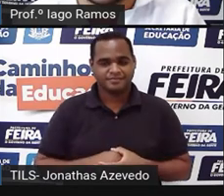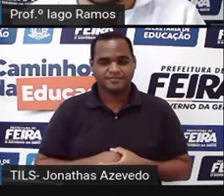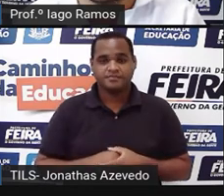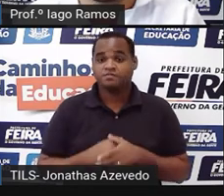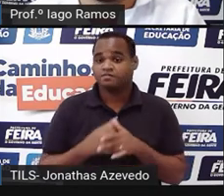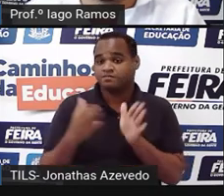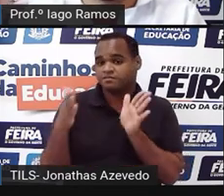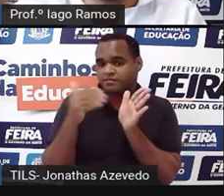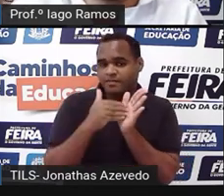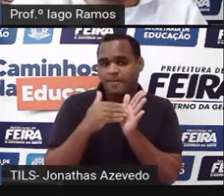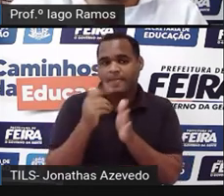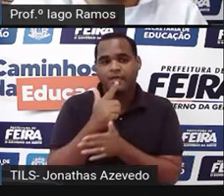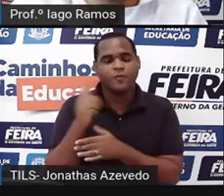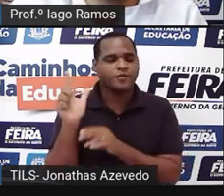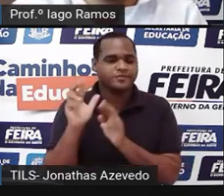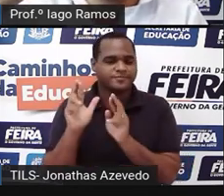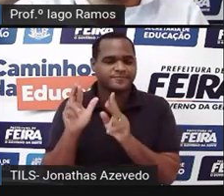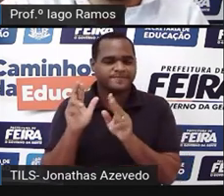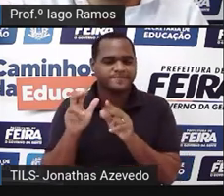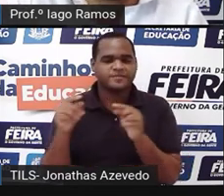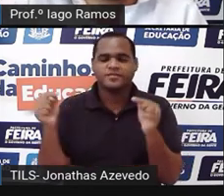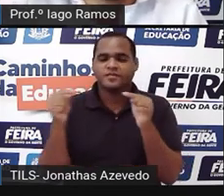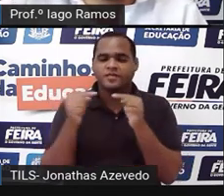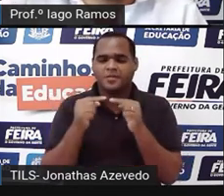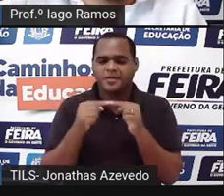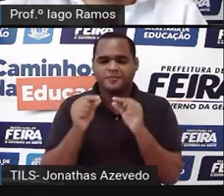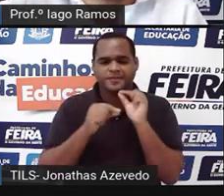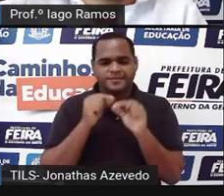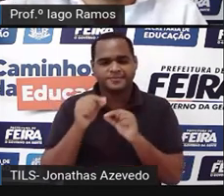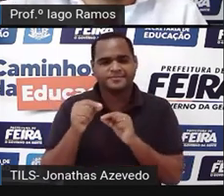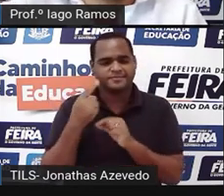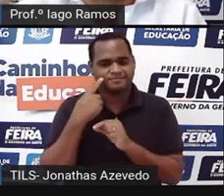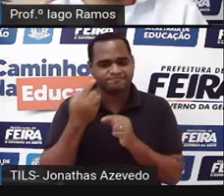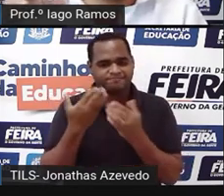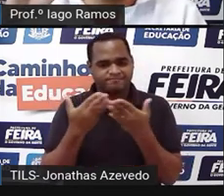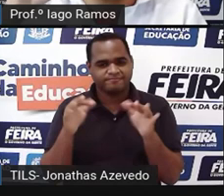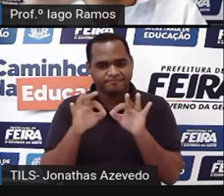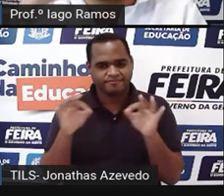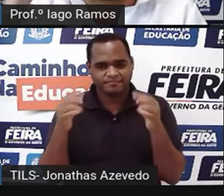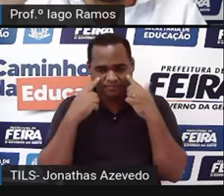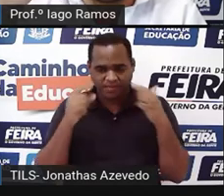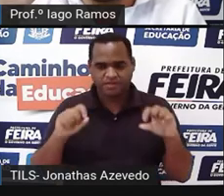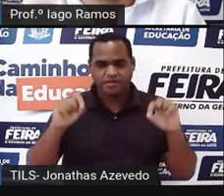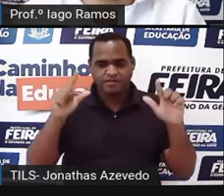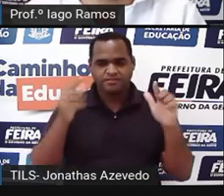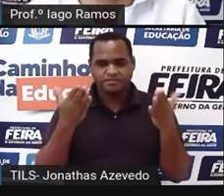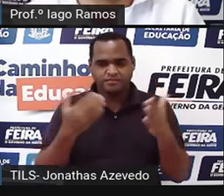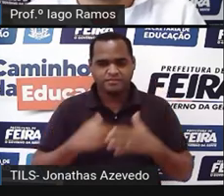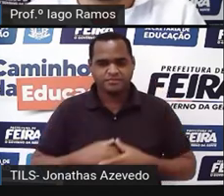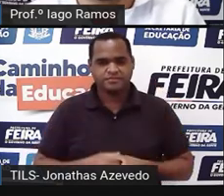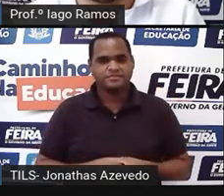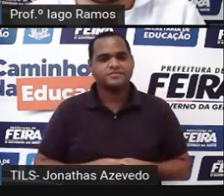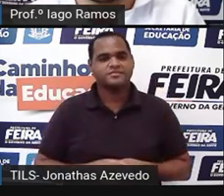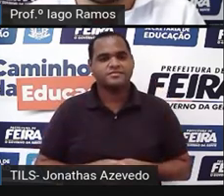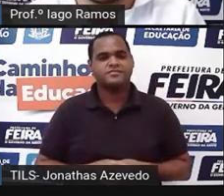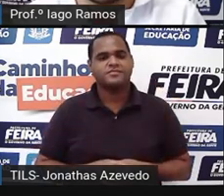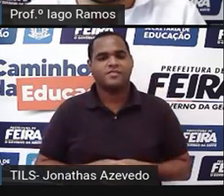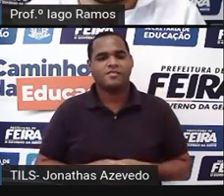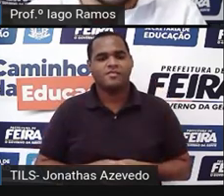até esse outro ponto aqui, que é esse lado que está aqui do lado, na tela, do lado direito, tá?